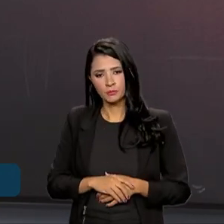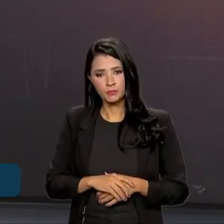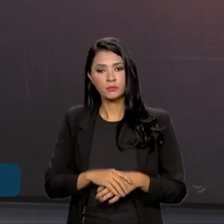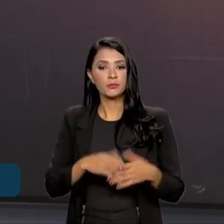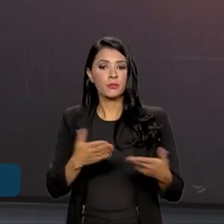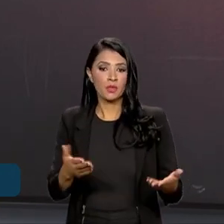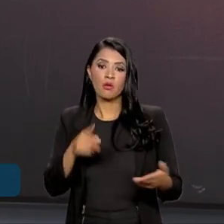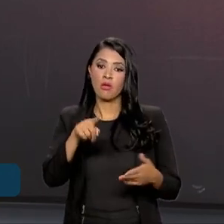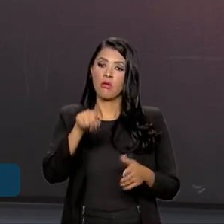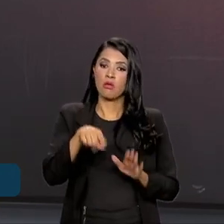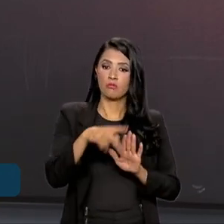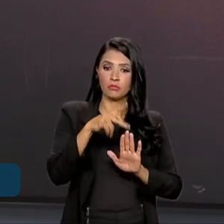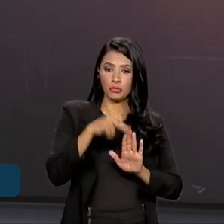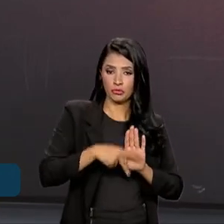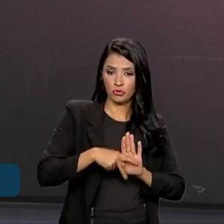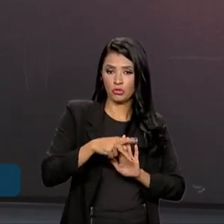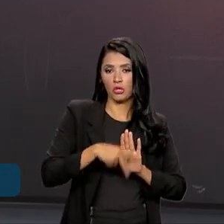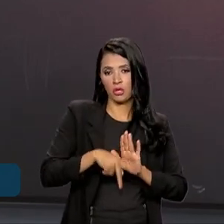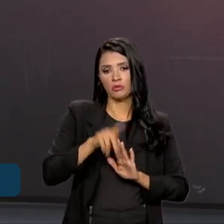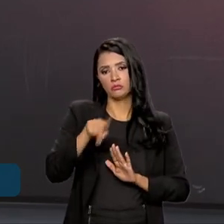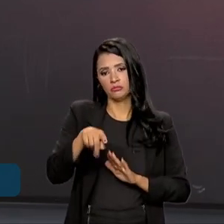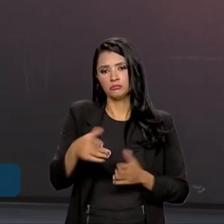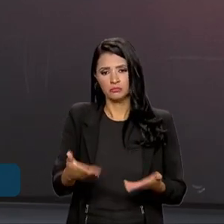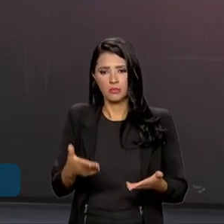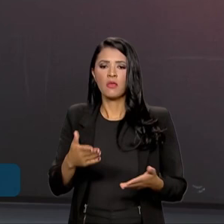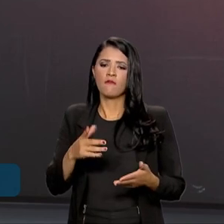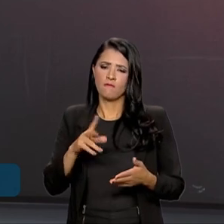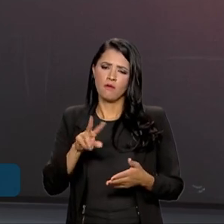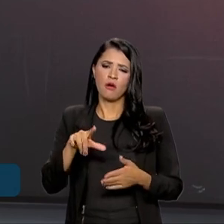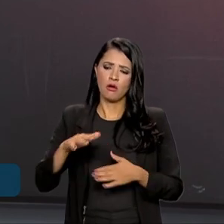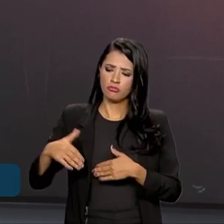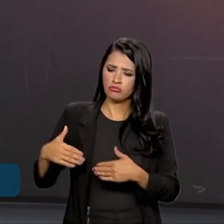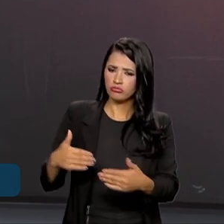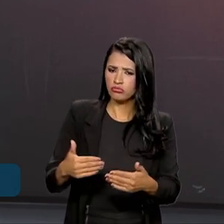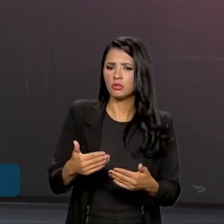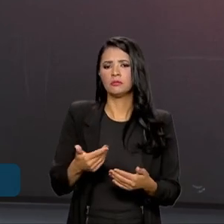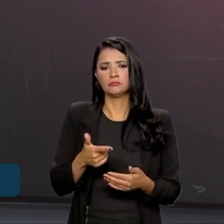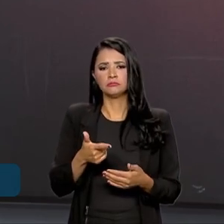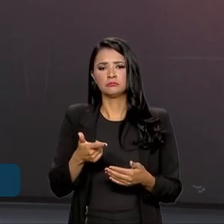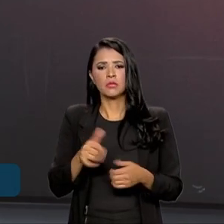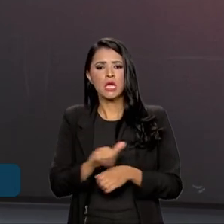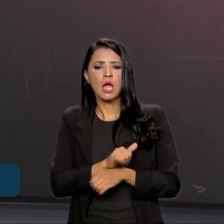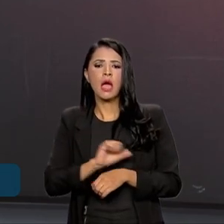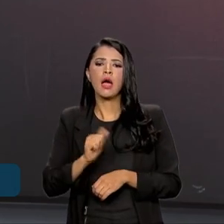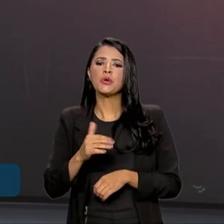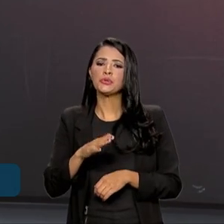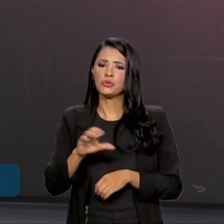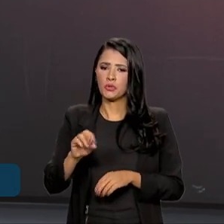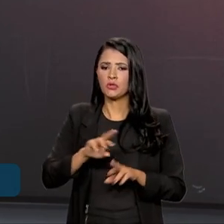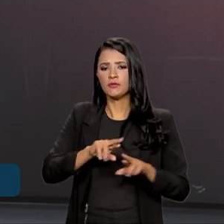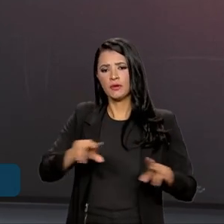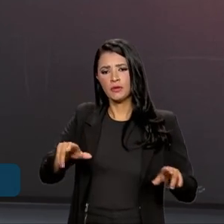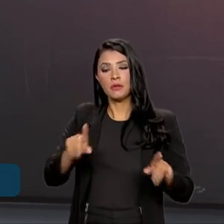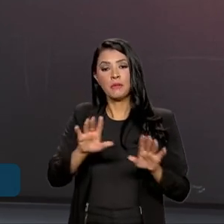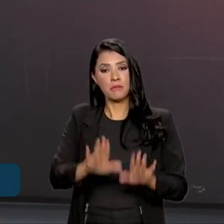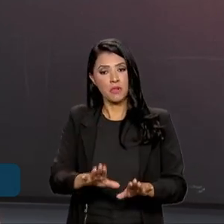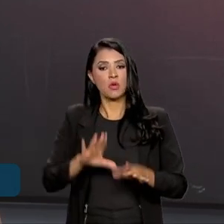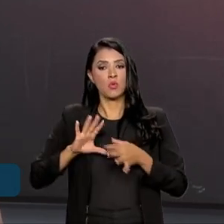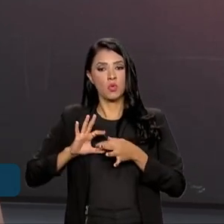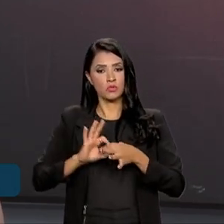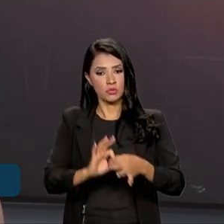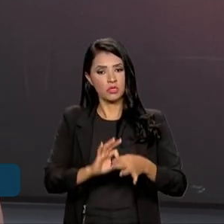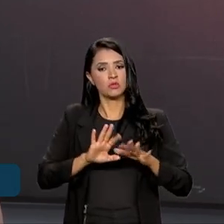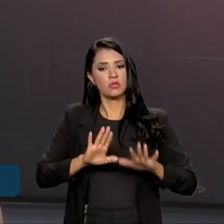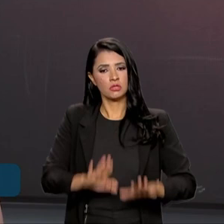esse é o projeto. Obviamente, ele vai se desdobrar em diferentes ações, mas esse é o contexto.